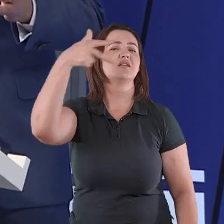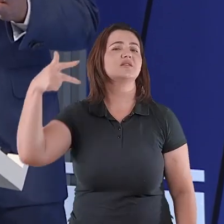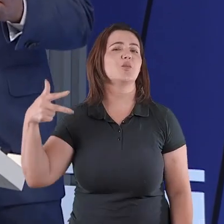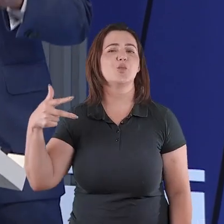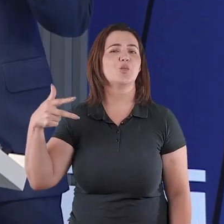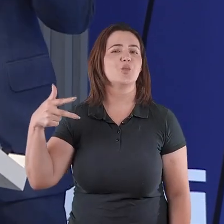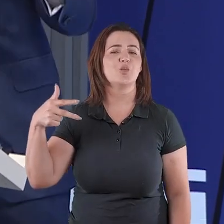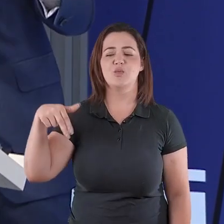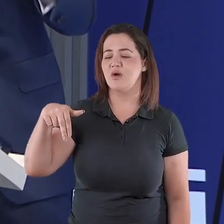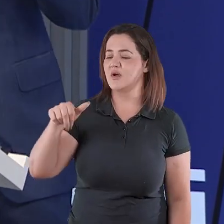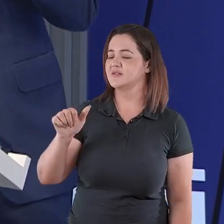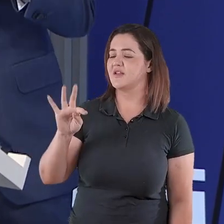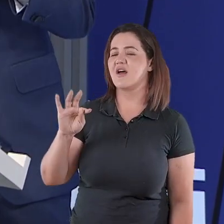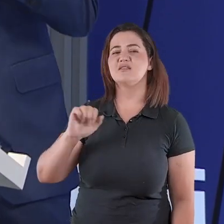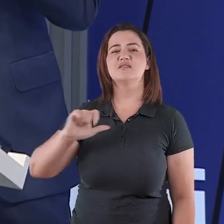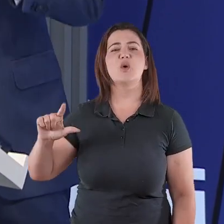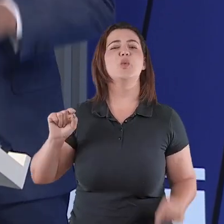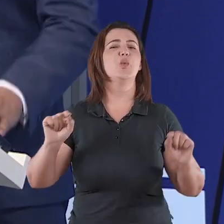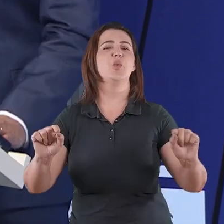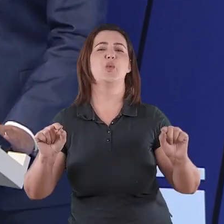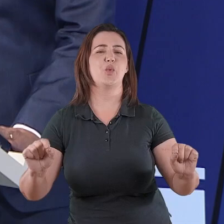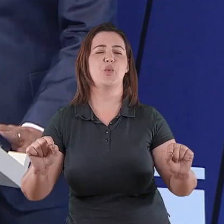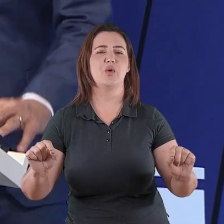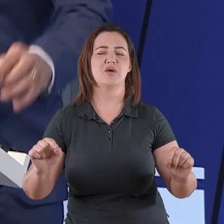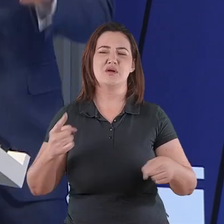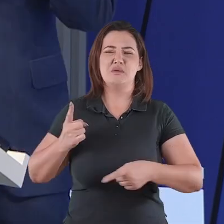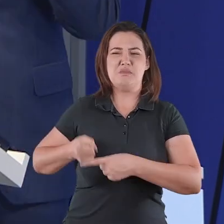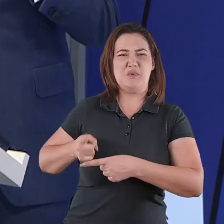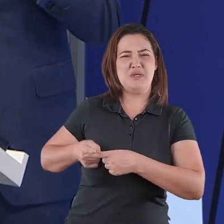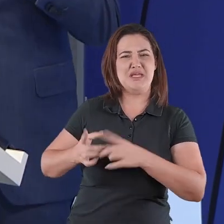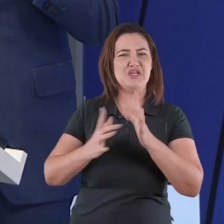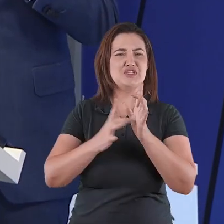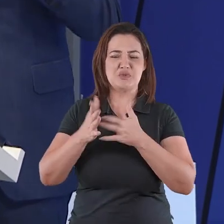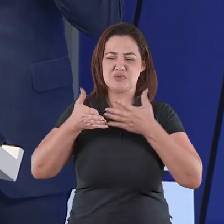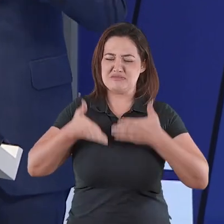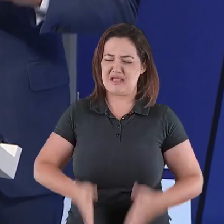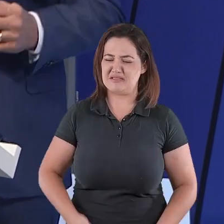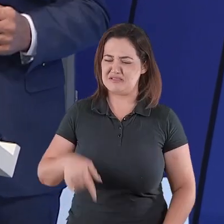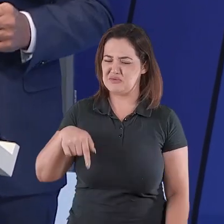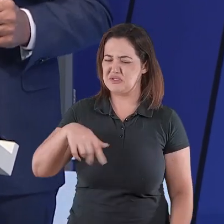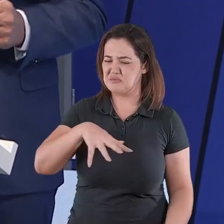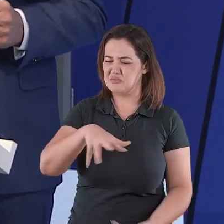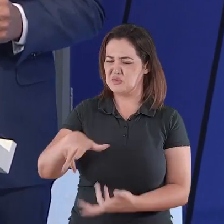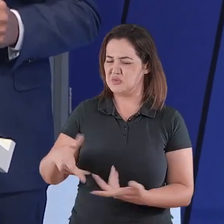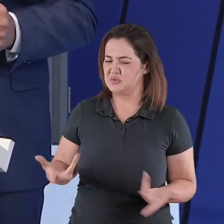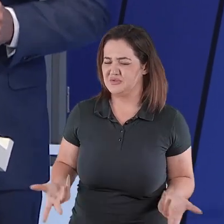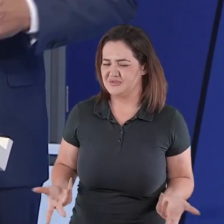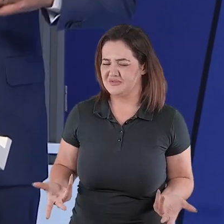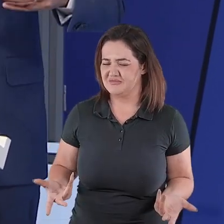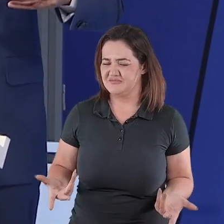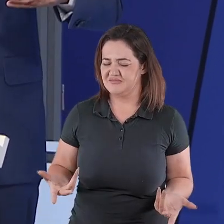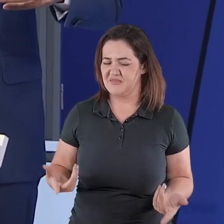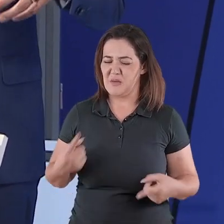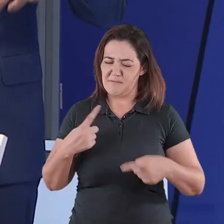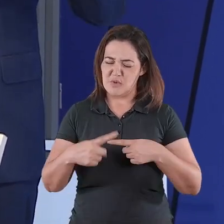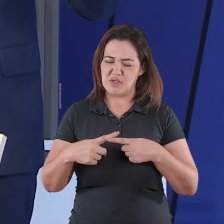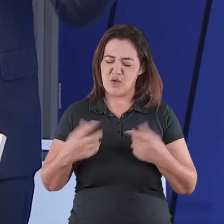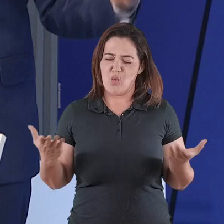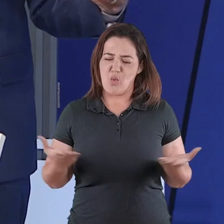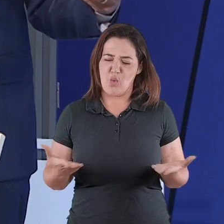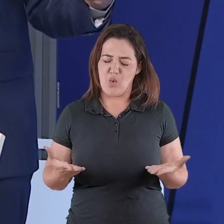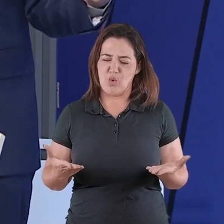significado de Cristo ter vivido entre nós e o que isso tem a ver com a minha vida e com a sua vida. Ou como podemos